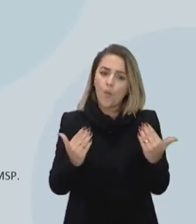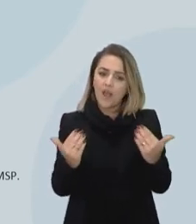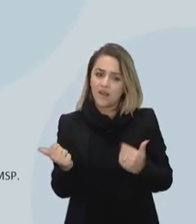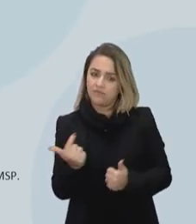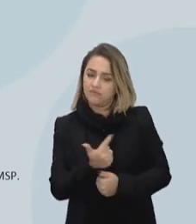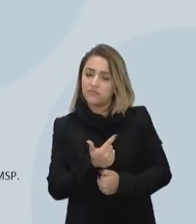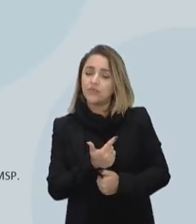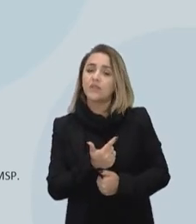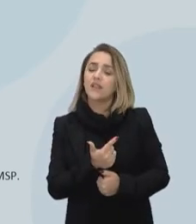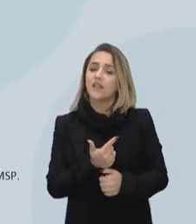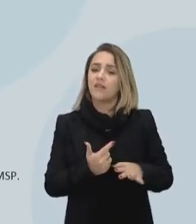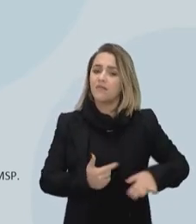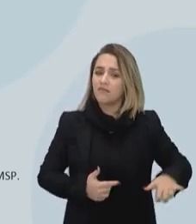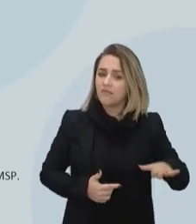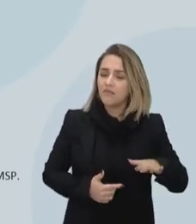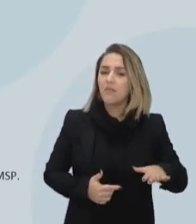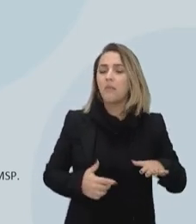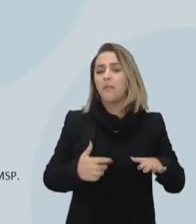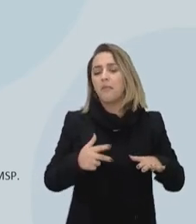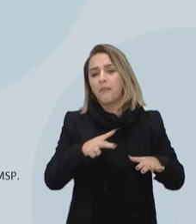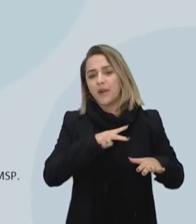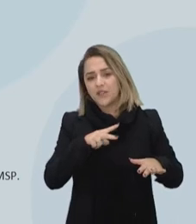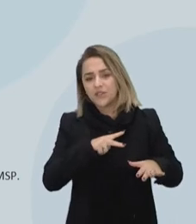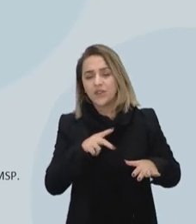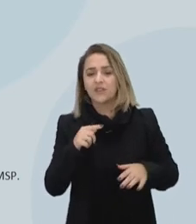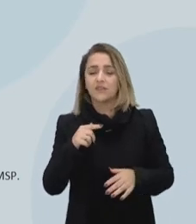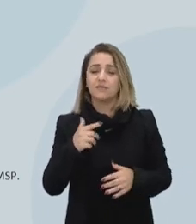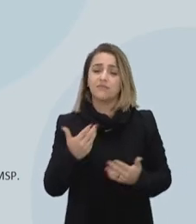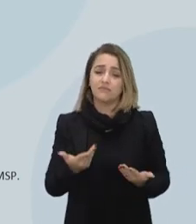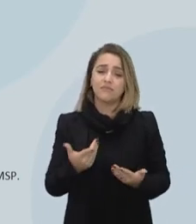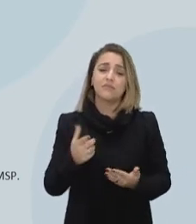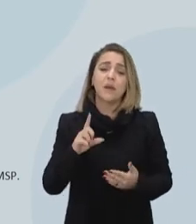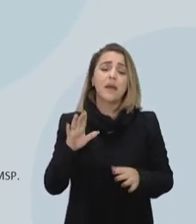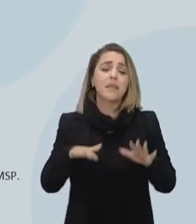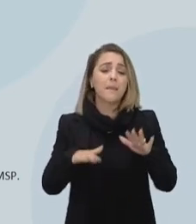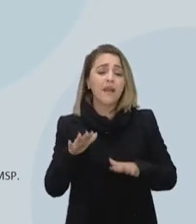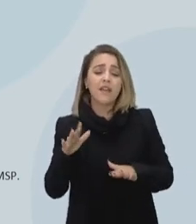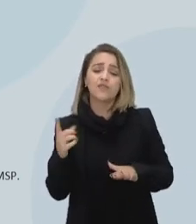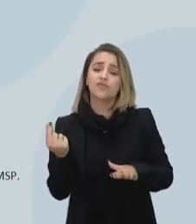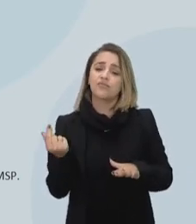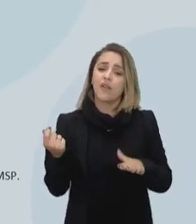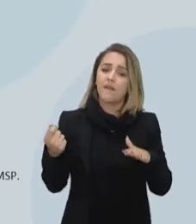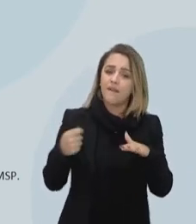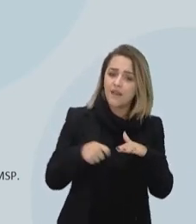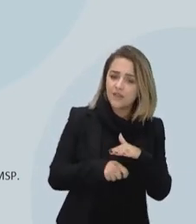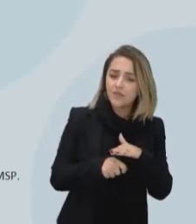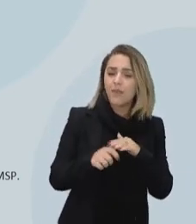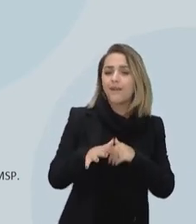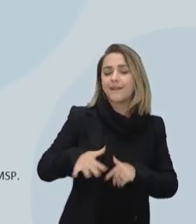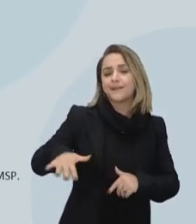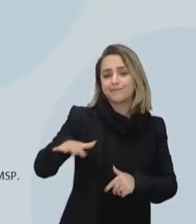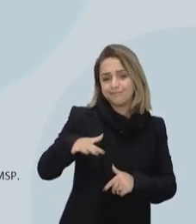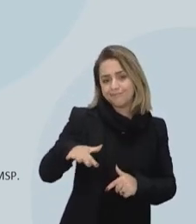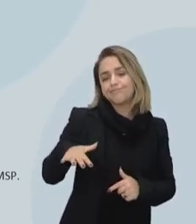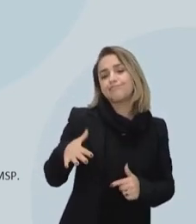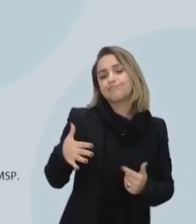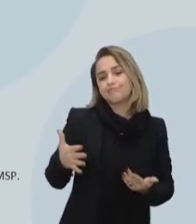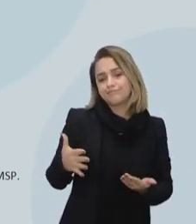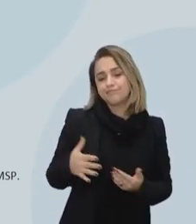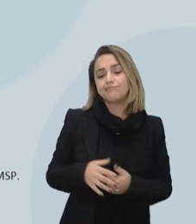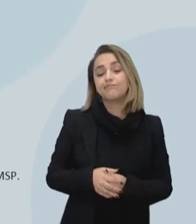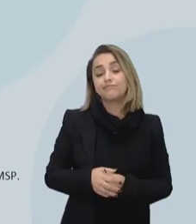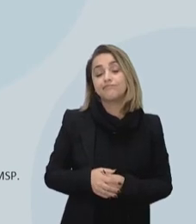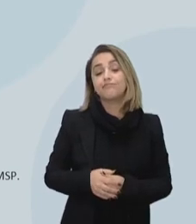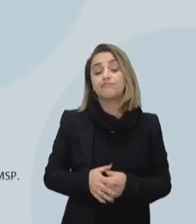política, tem a ver com os investimentos que são feitos na área e tudo mais, né? E a rede